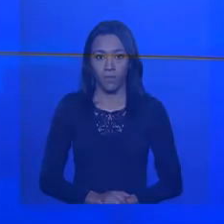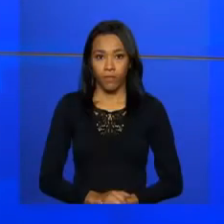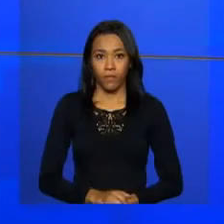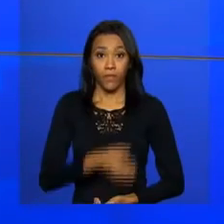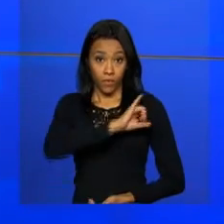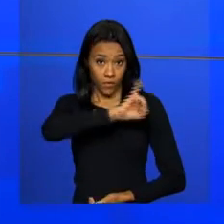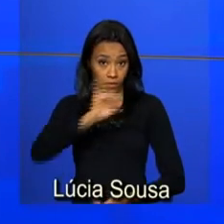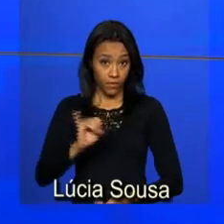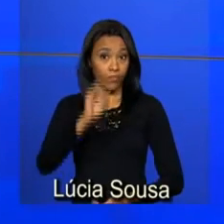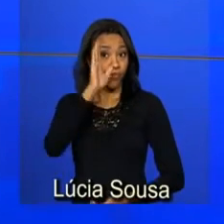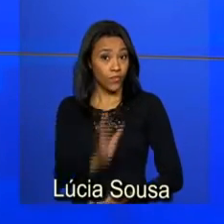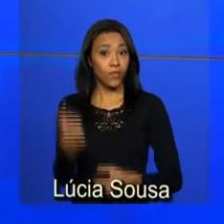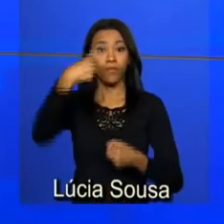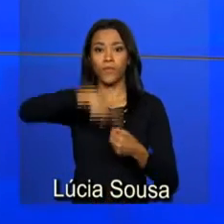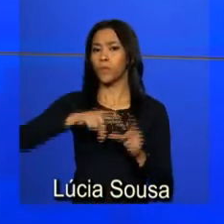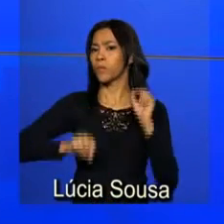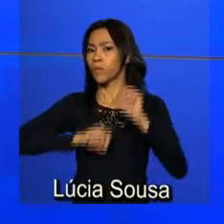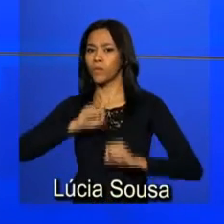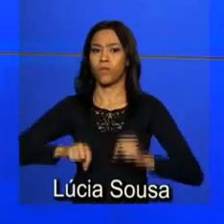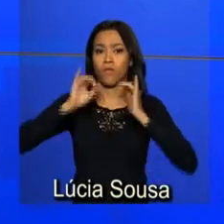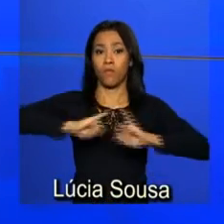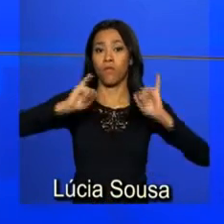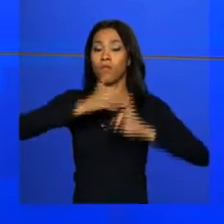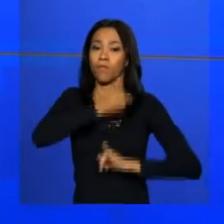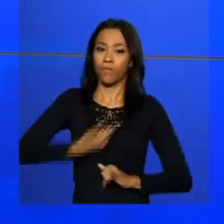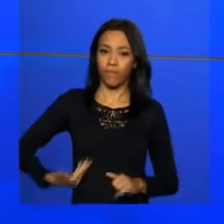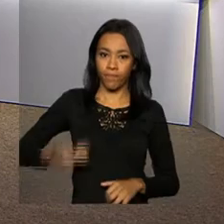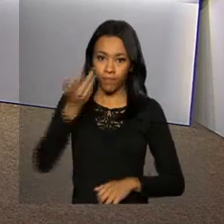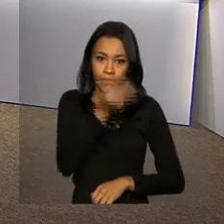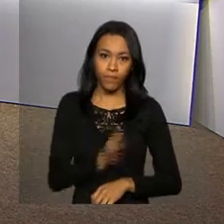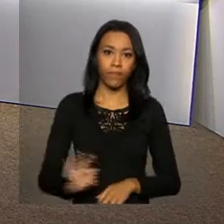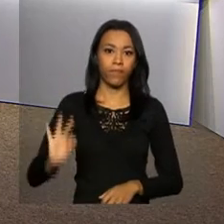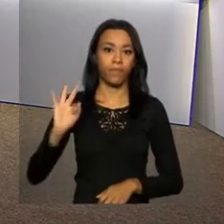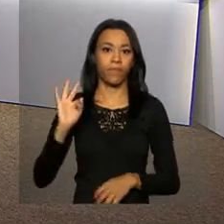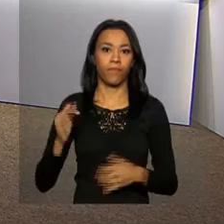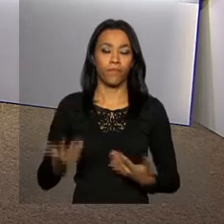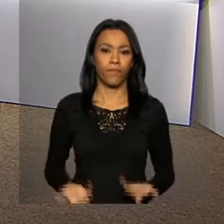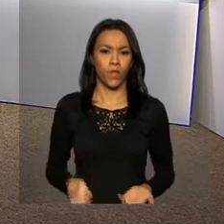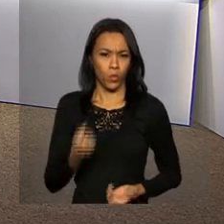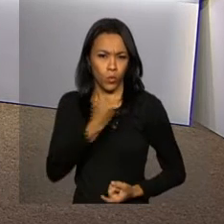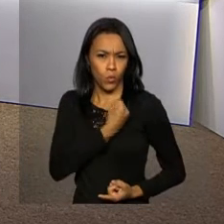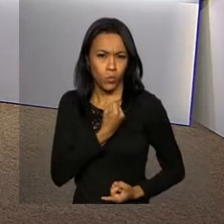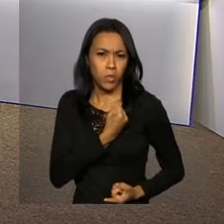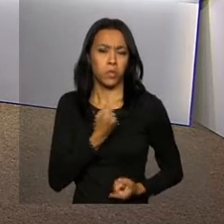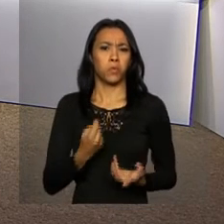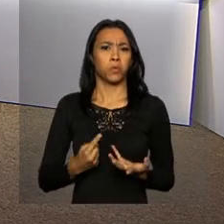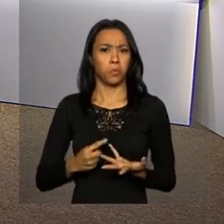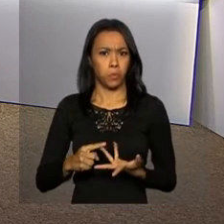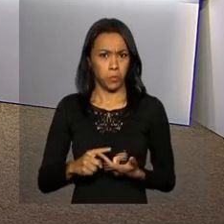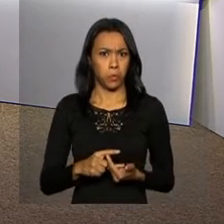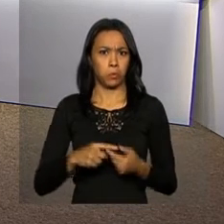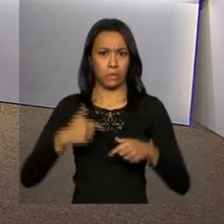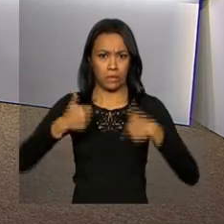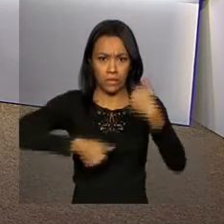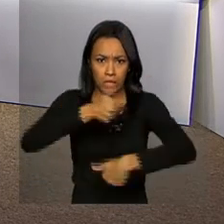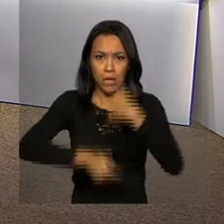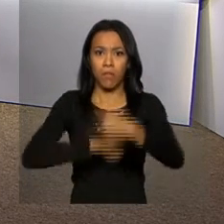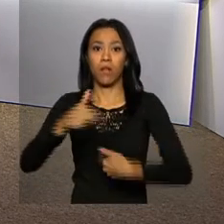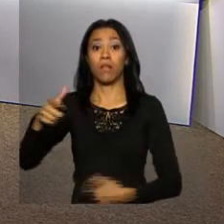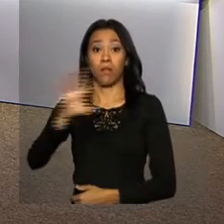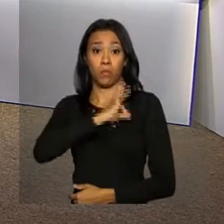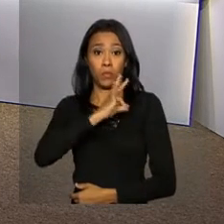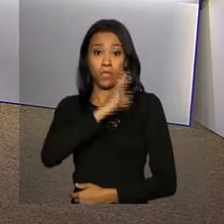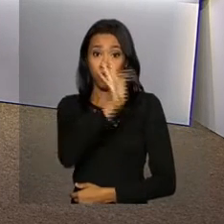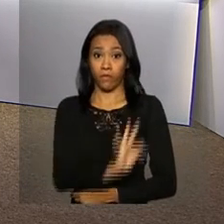Olá, estamos de volta com as informações do governo federal. Números da Operação Rodovida da Polícia